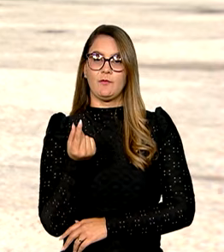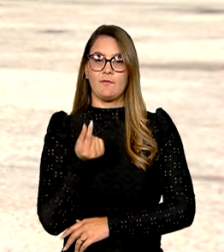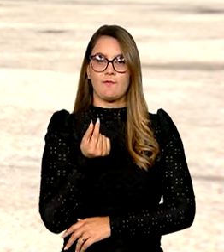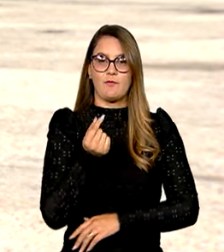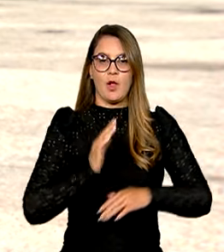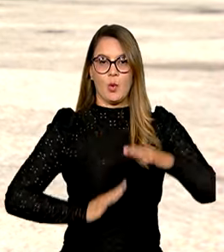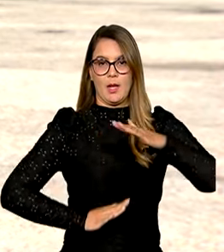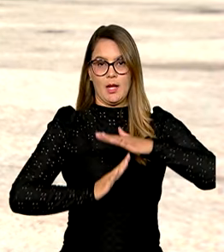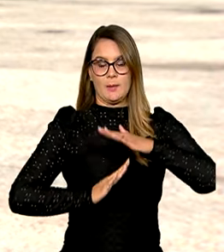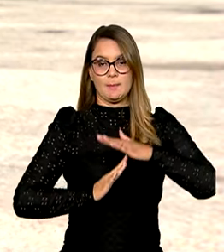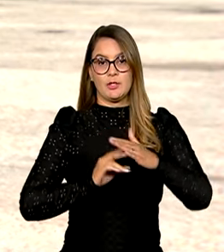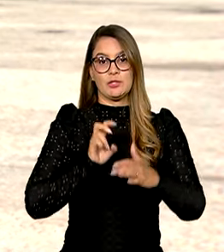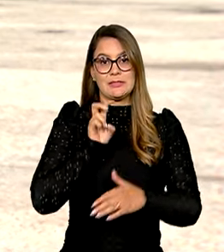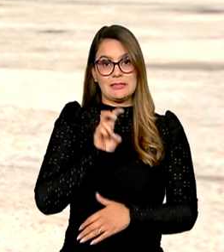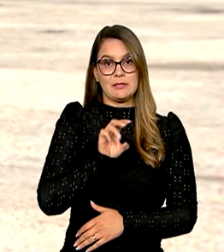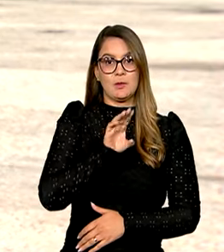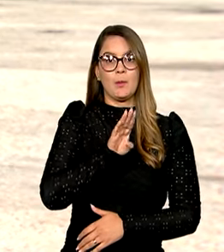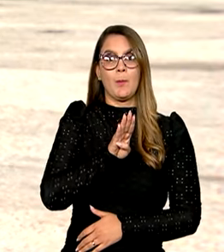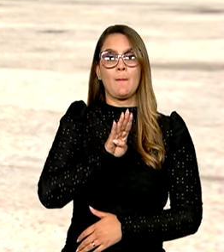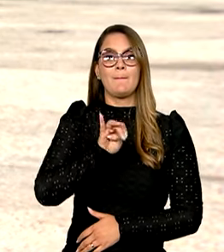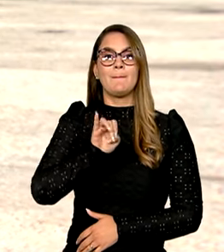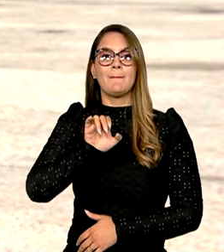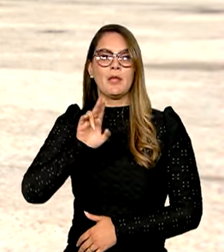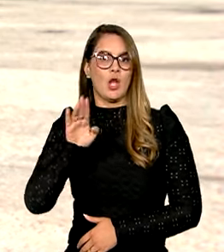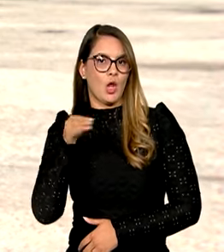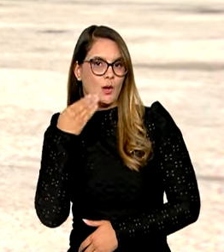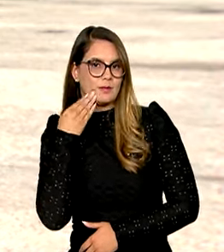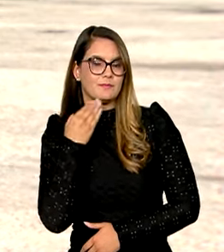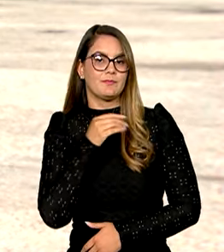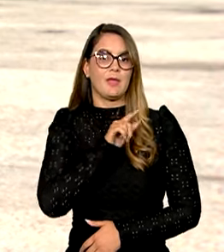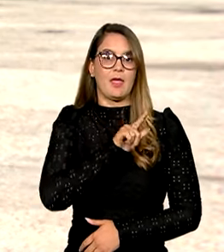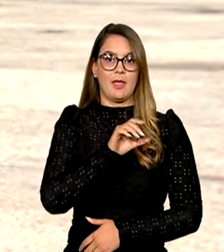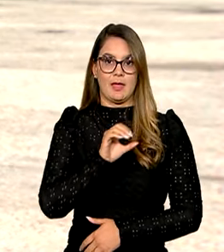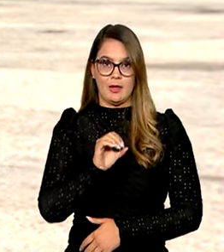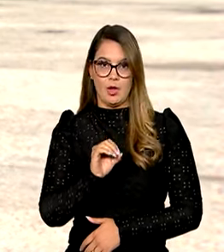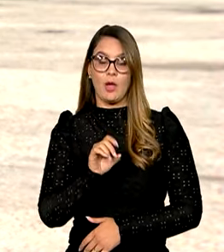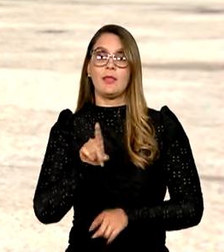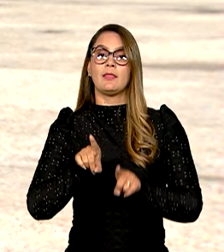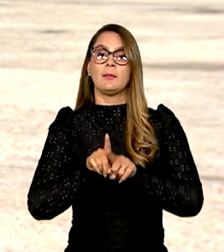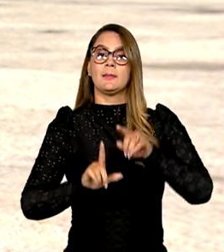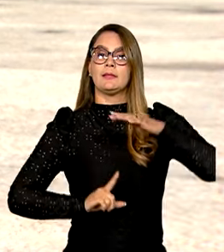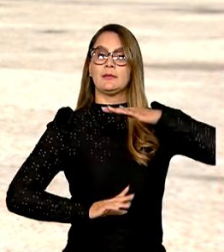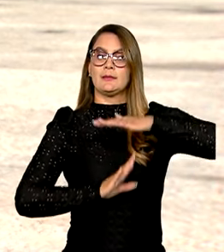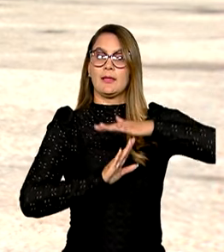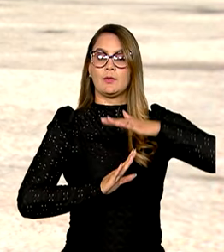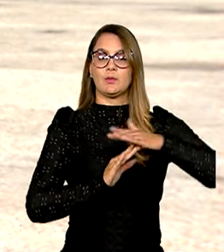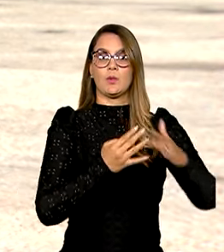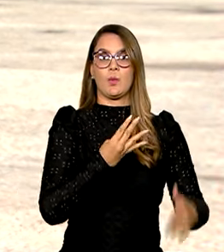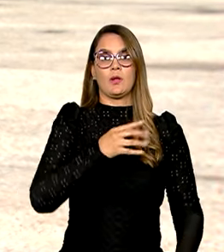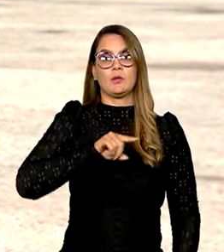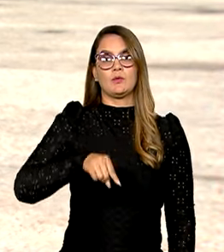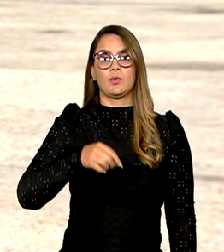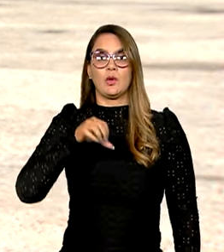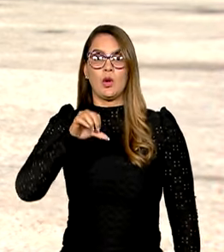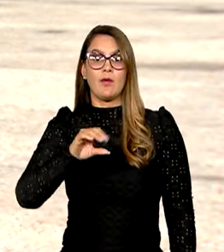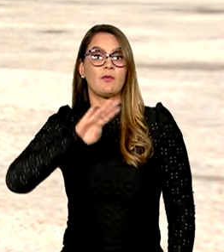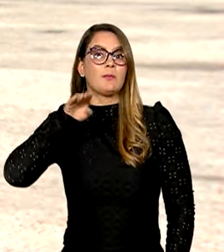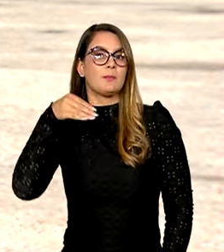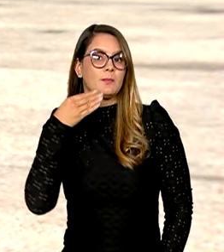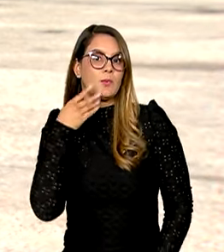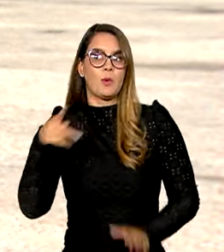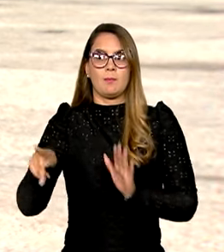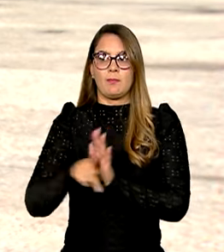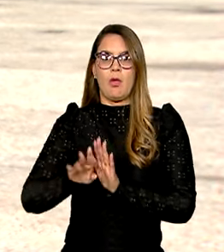limitado a R$ 5 bilhões. A LDO também estabelece um teto de R$,9 bilhões para o fundo